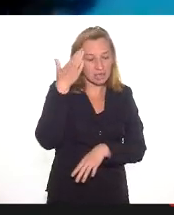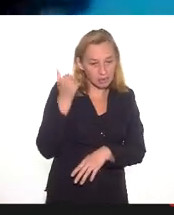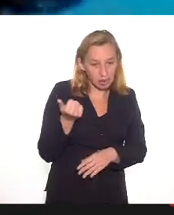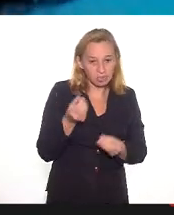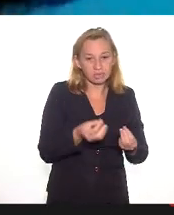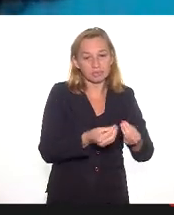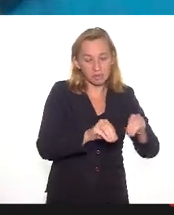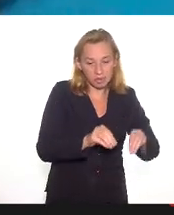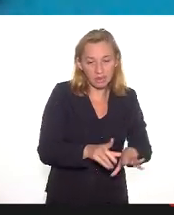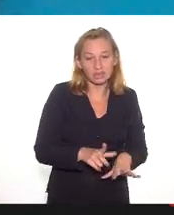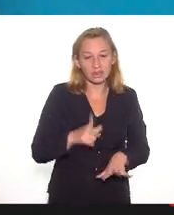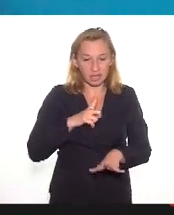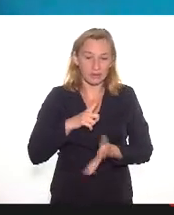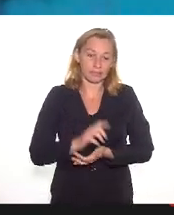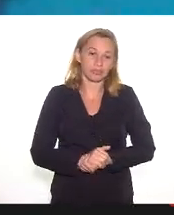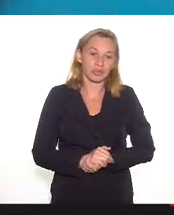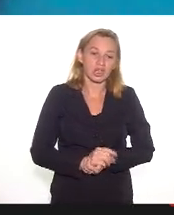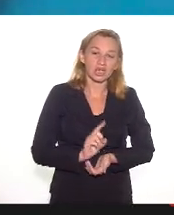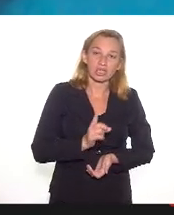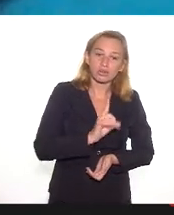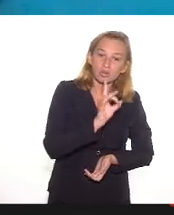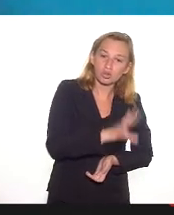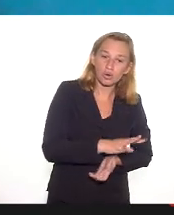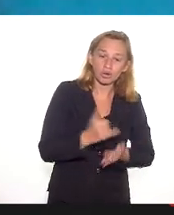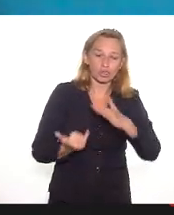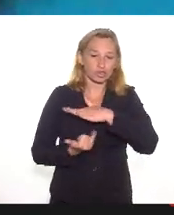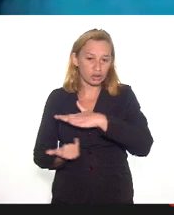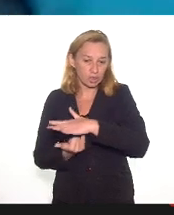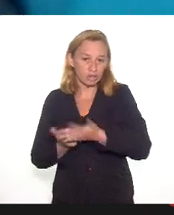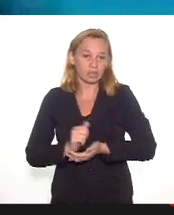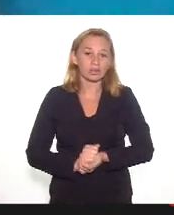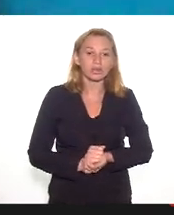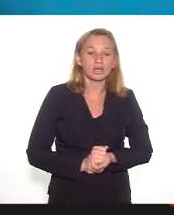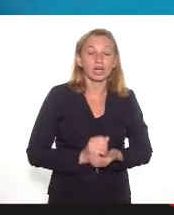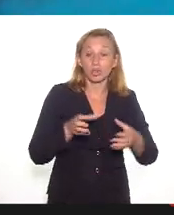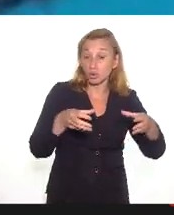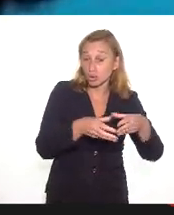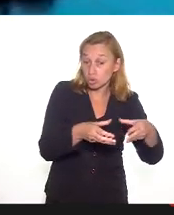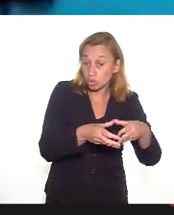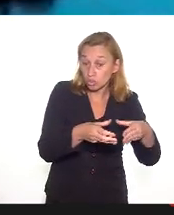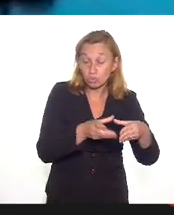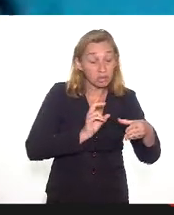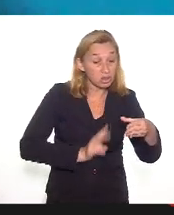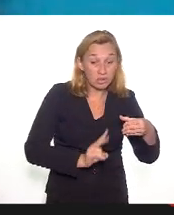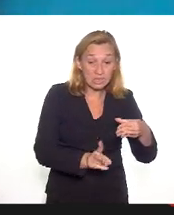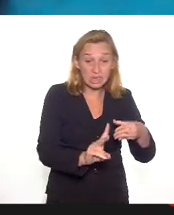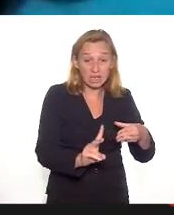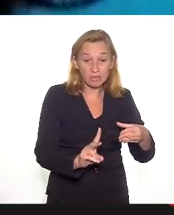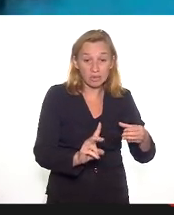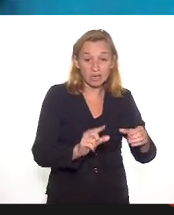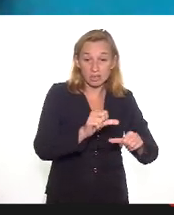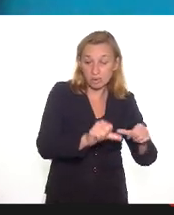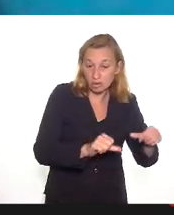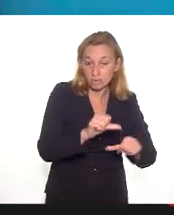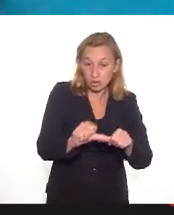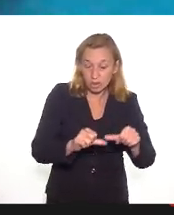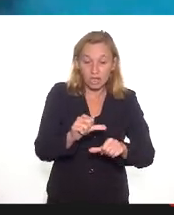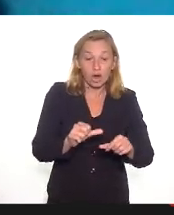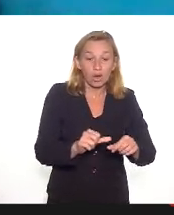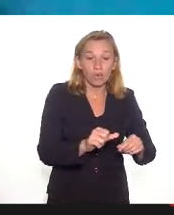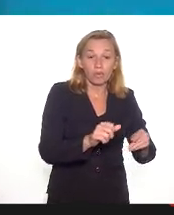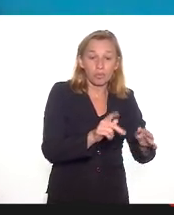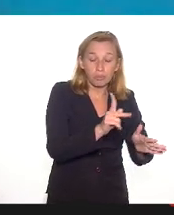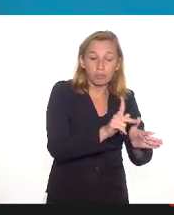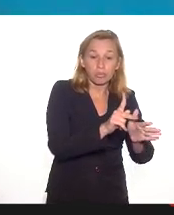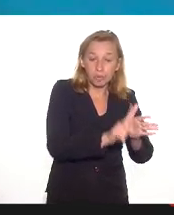isso traz, né, não só para um legado institucional, para a constituição das equipes que estão sempre se alterando, né, projetos